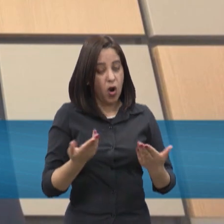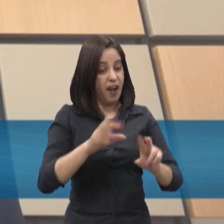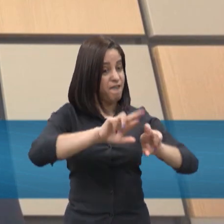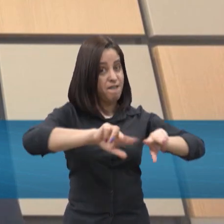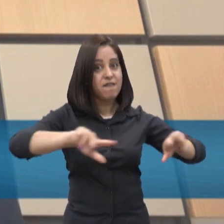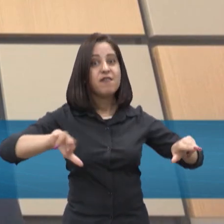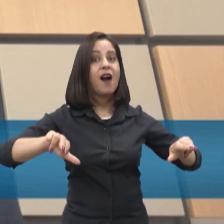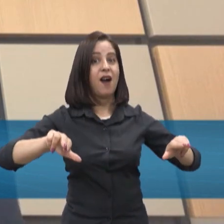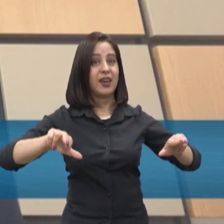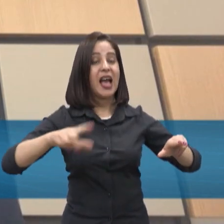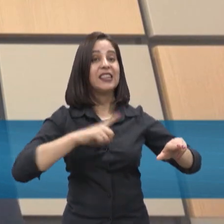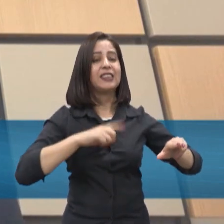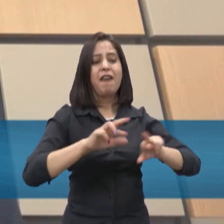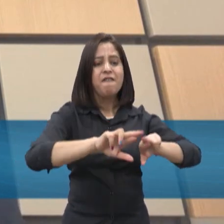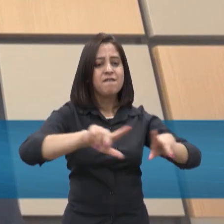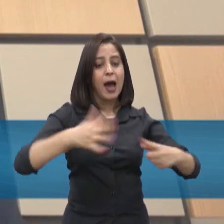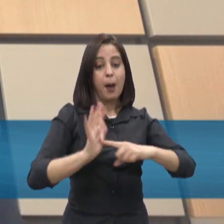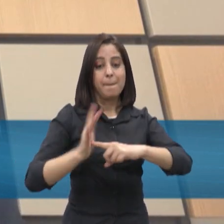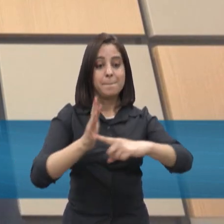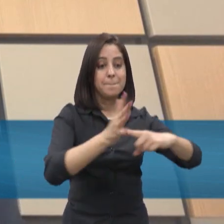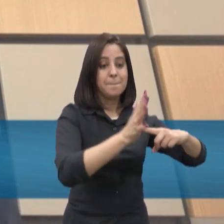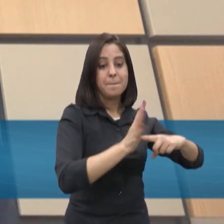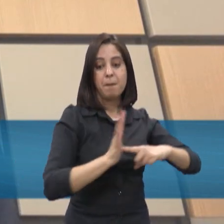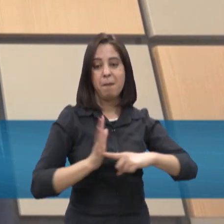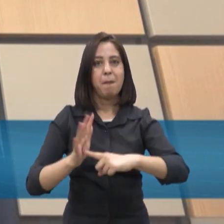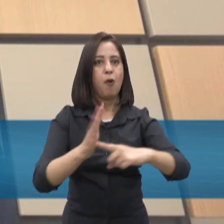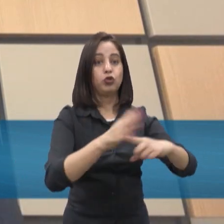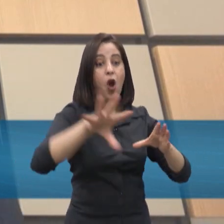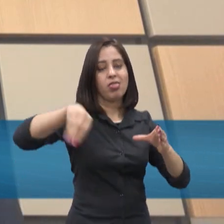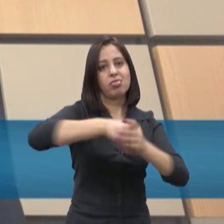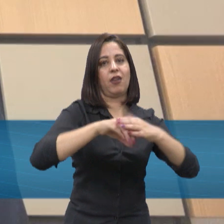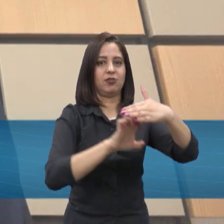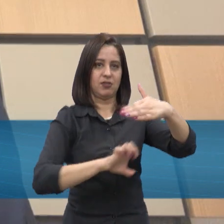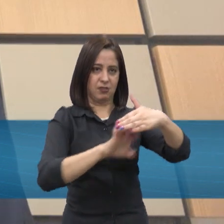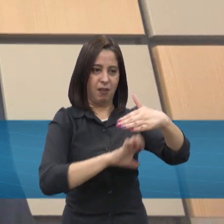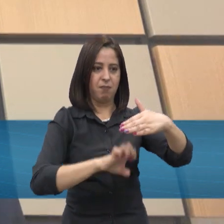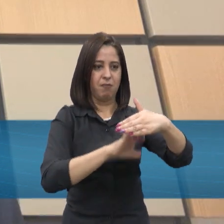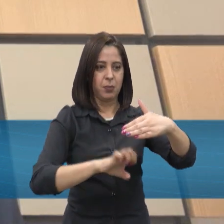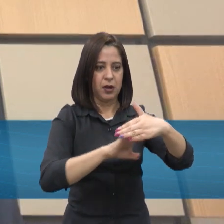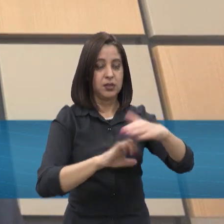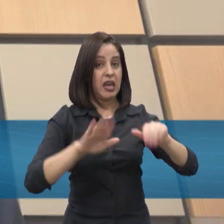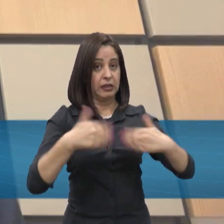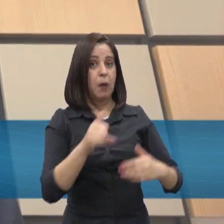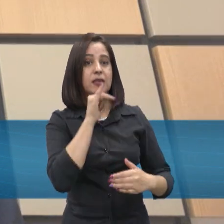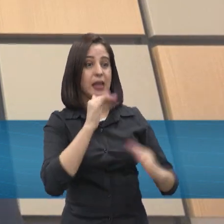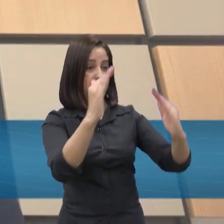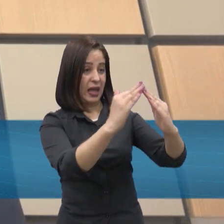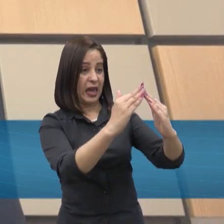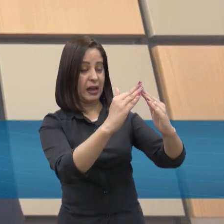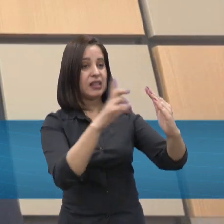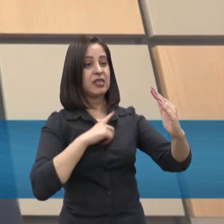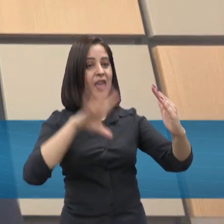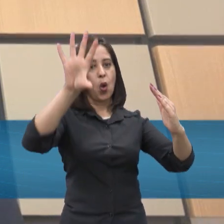Eu tenho vários geradores atuando na rede da distribuidora, então, aquela residência que tem uma placa solar lá,